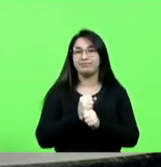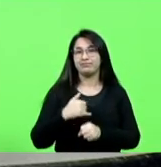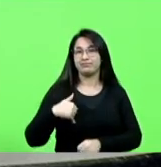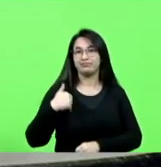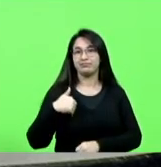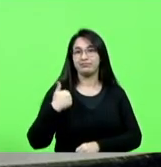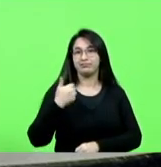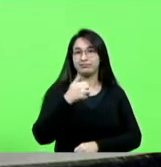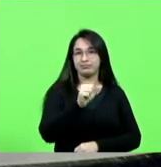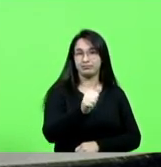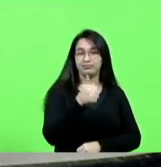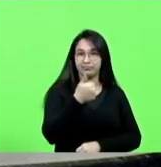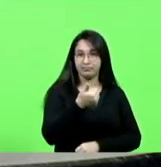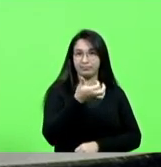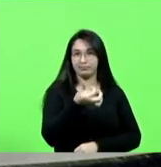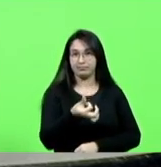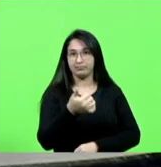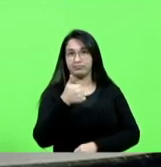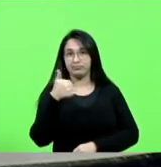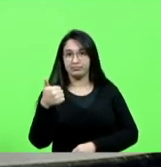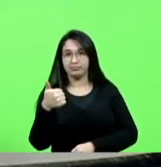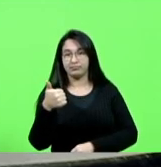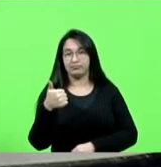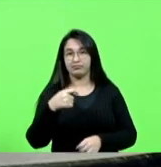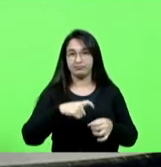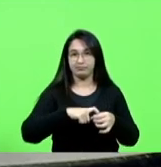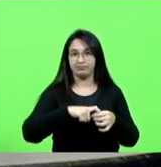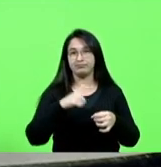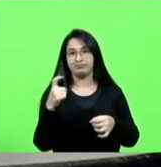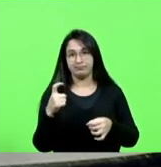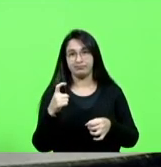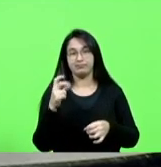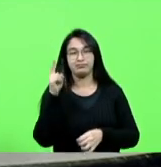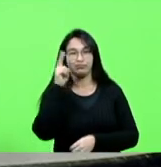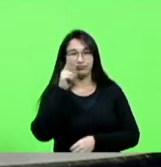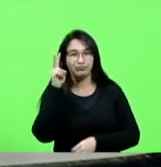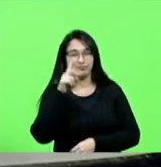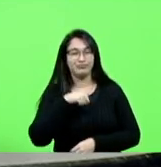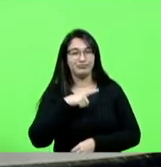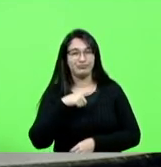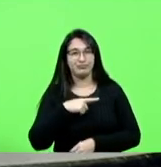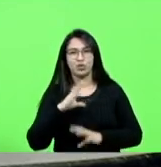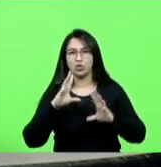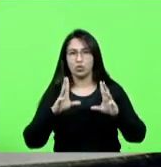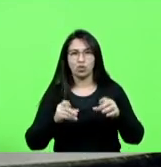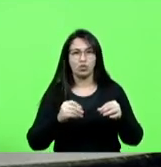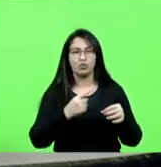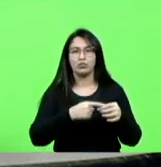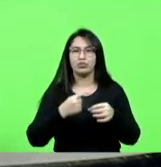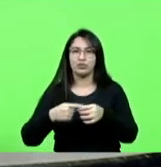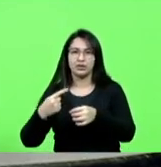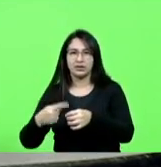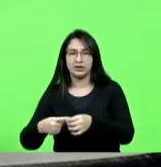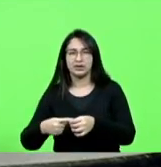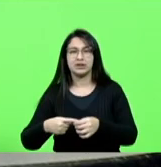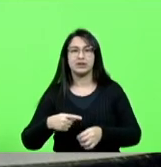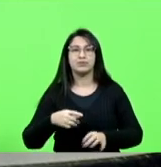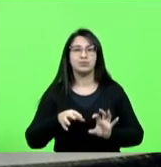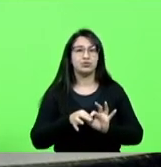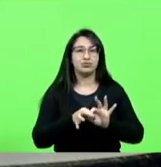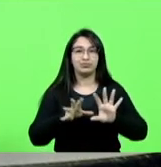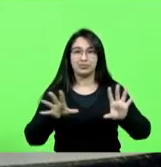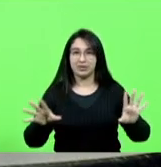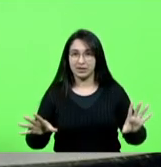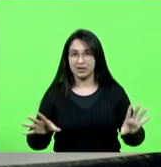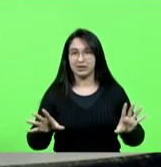161 anos de emancipação e de história. Todos os nossos municípios da região têm a dependência da